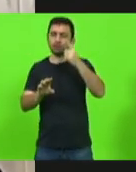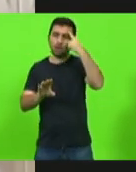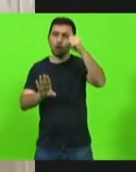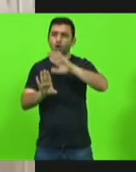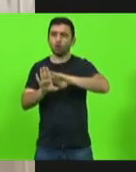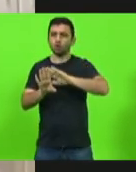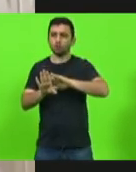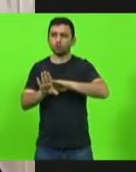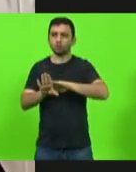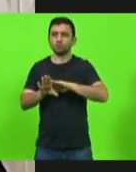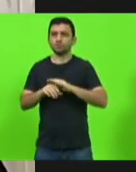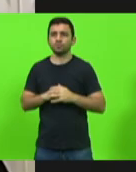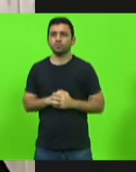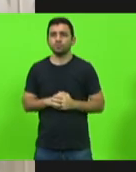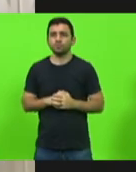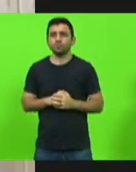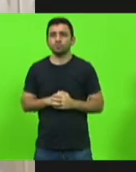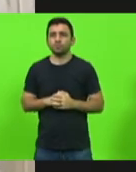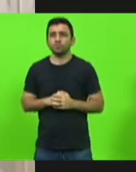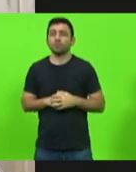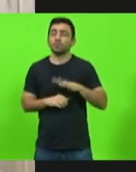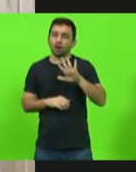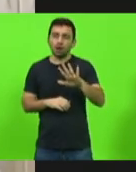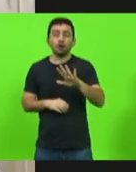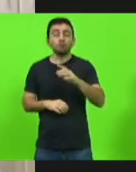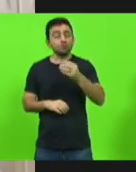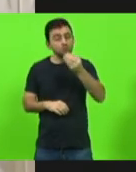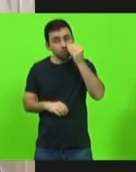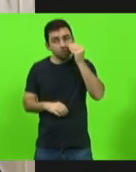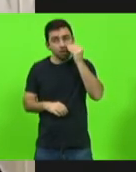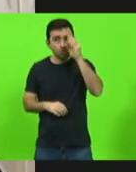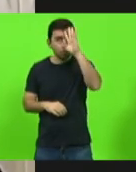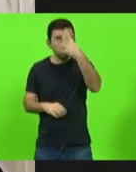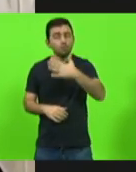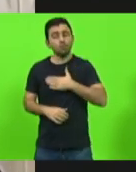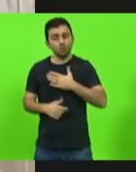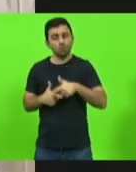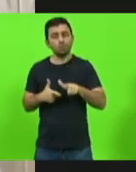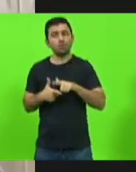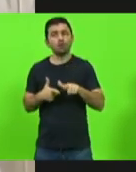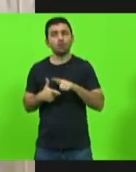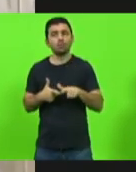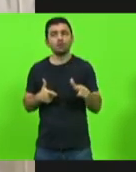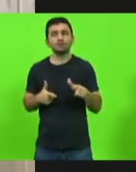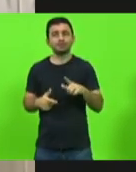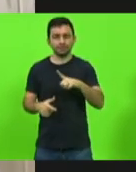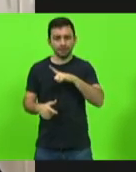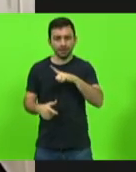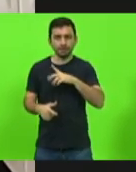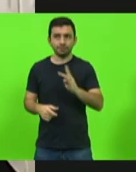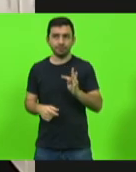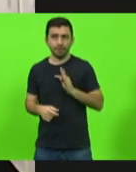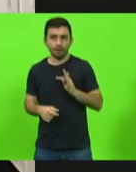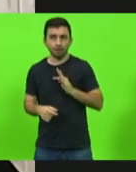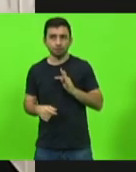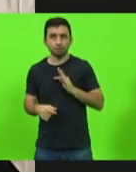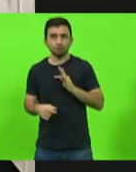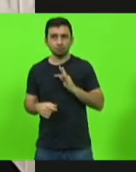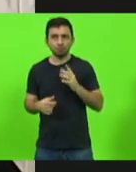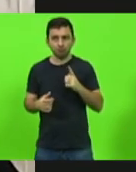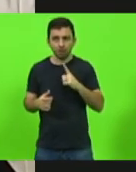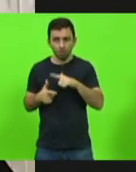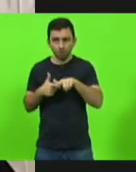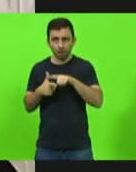principalmente ideológicos, mas vou tentar resolver esse problema meu aí. Ou se é alguma coisa técnica que não é, porque eu já verifiquei,